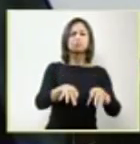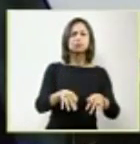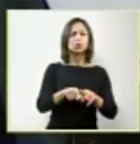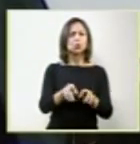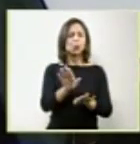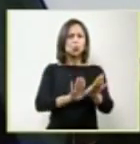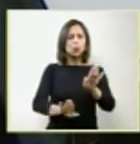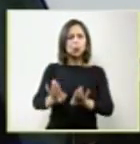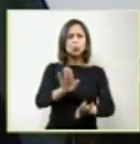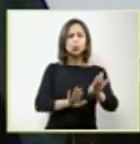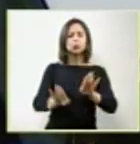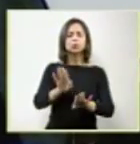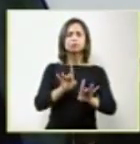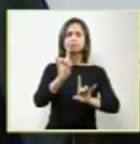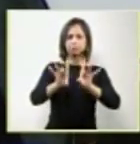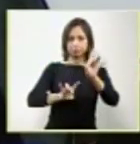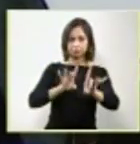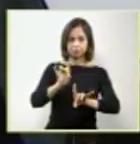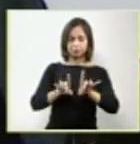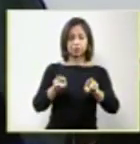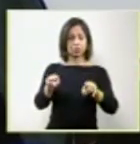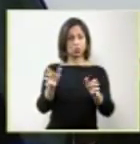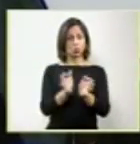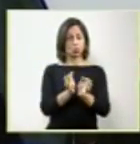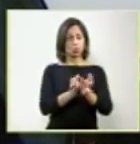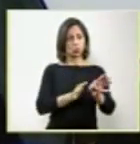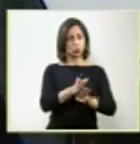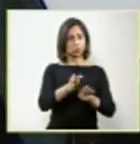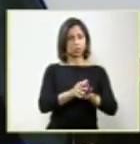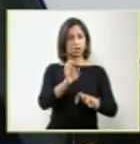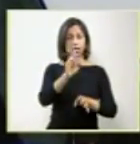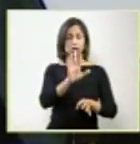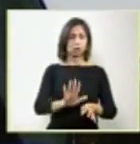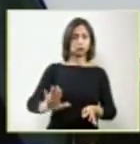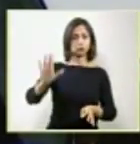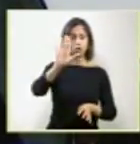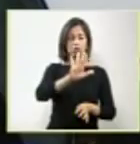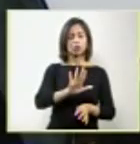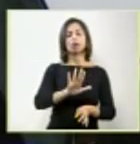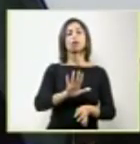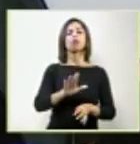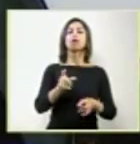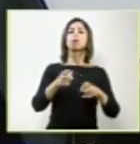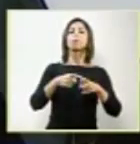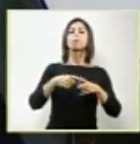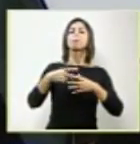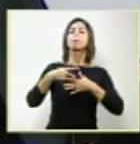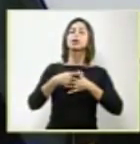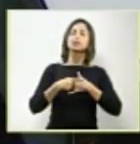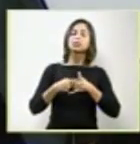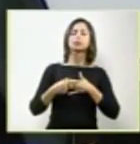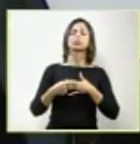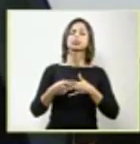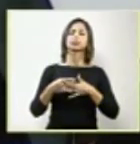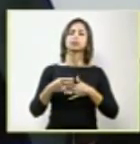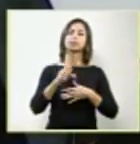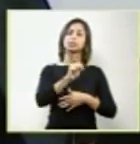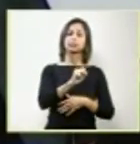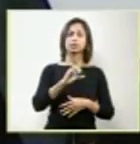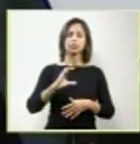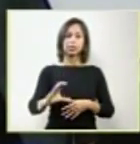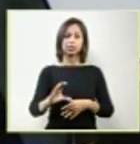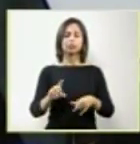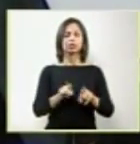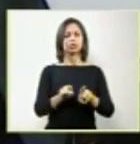conselheiro do Conselho Regional de Medicina do Estado de Santa Catarina, do Conselho Federal de Medicina, ex